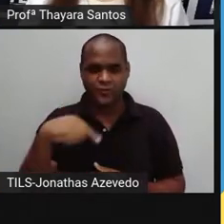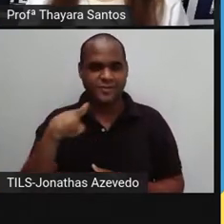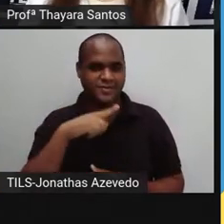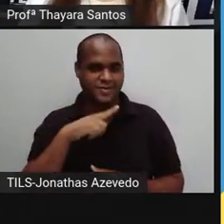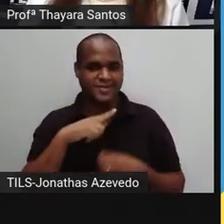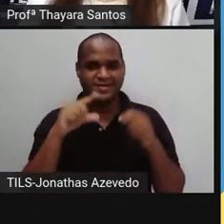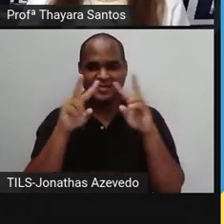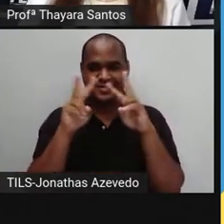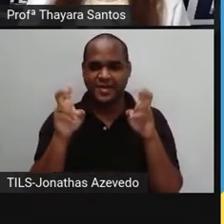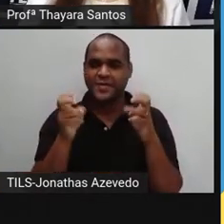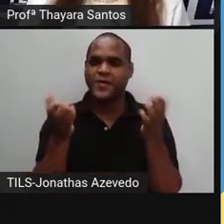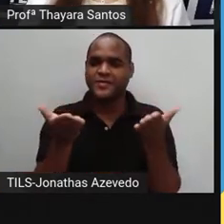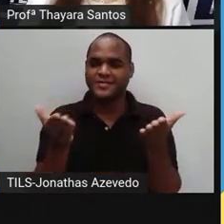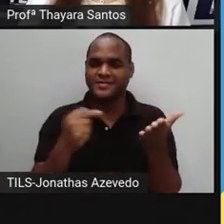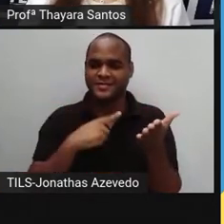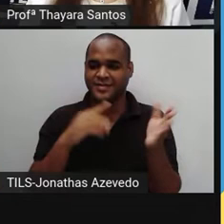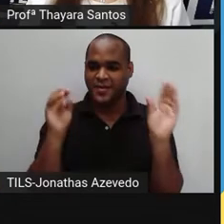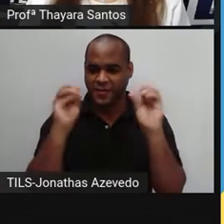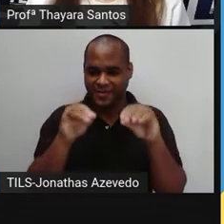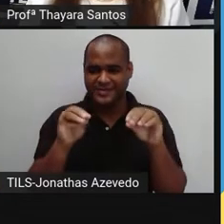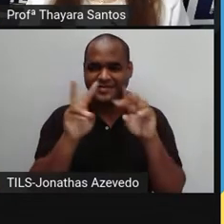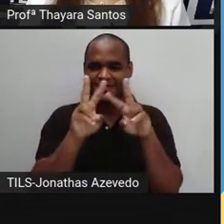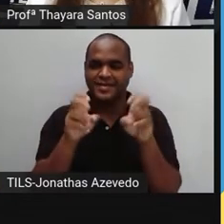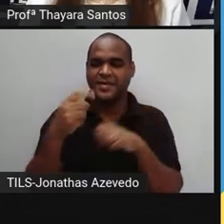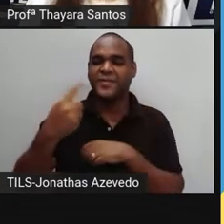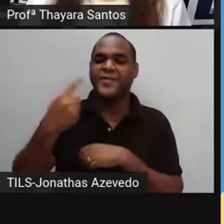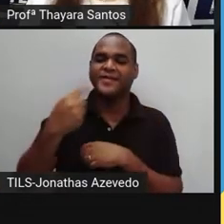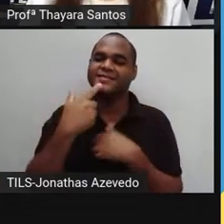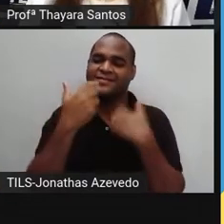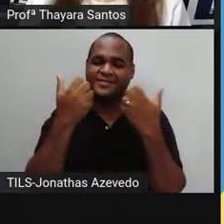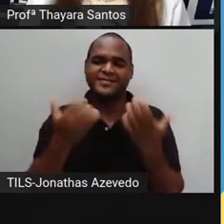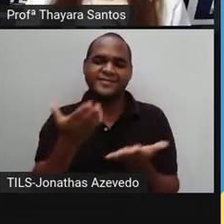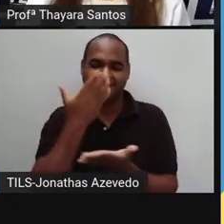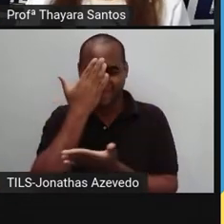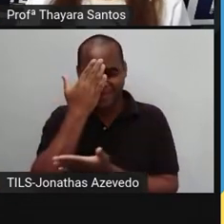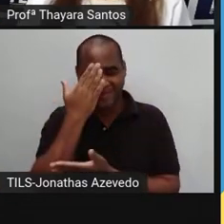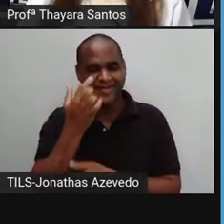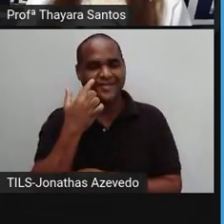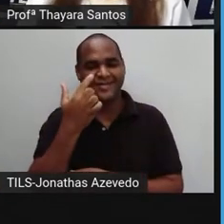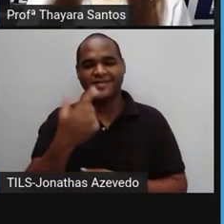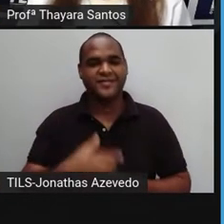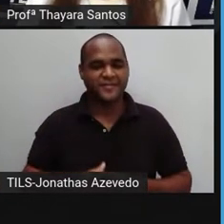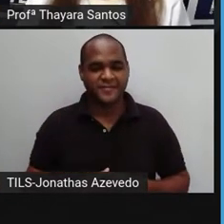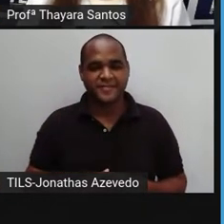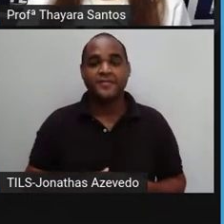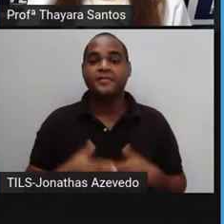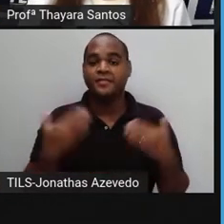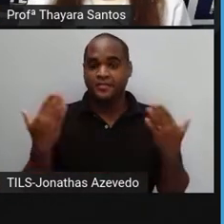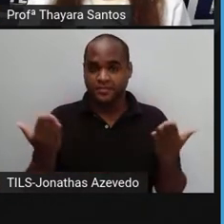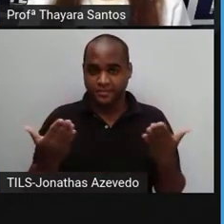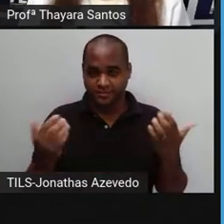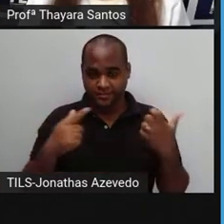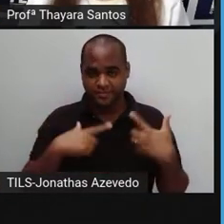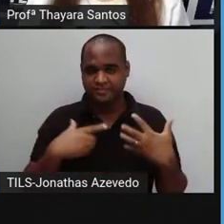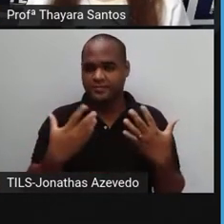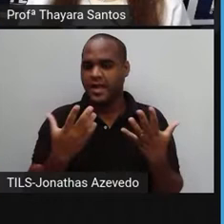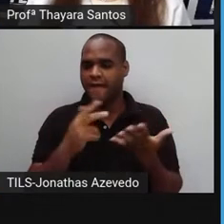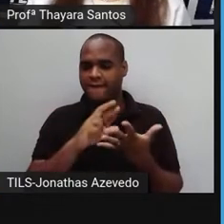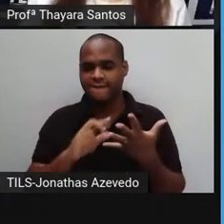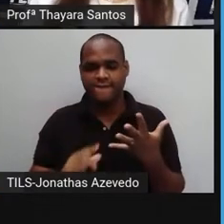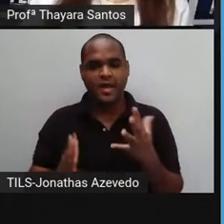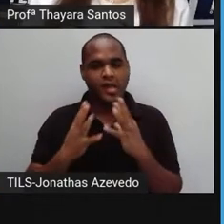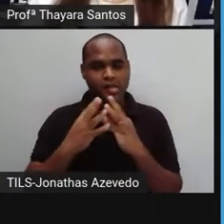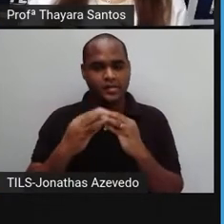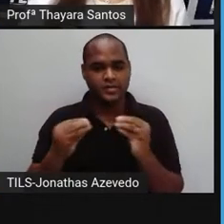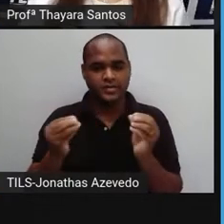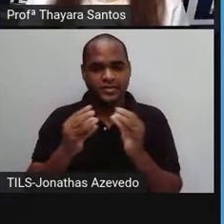qual é o tema da aula de hoje, porque eu sempre boto no primeiro slide e sei que vocês já devem ter visto. Então, na aula de hoje a gente vai falar sobre os materiais